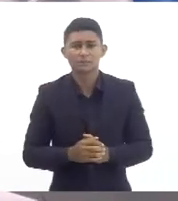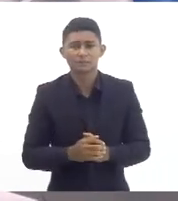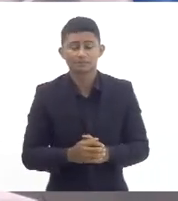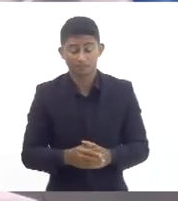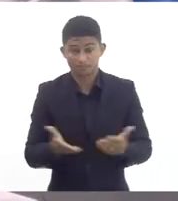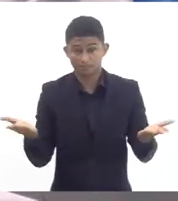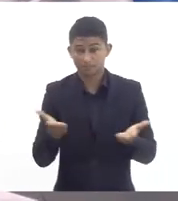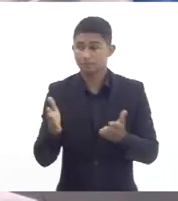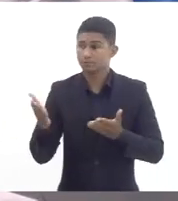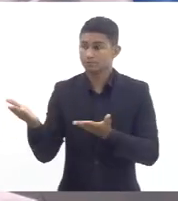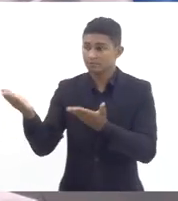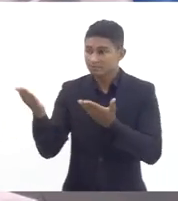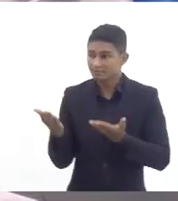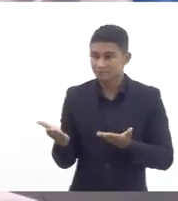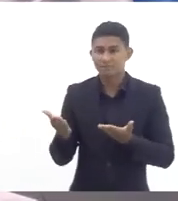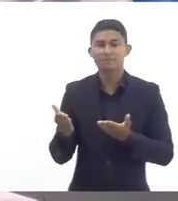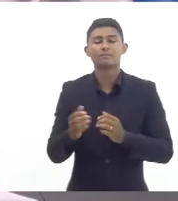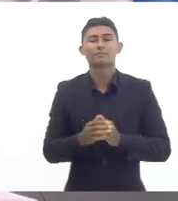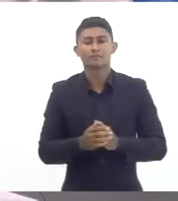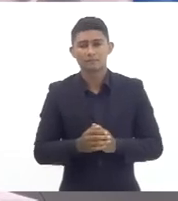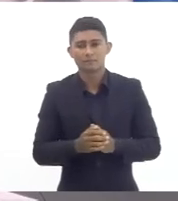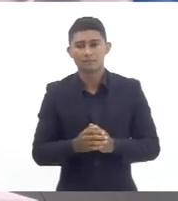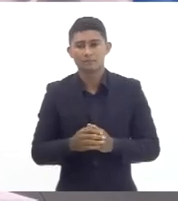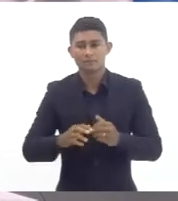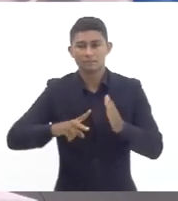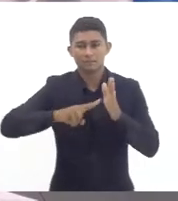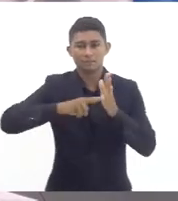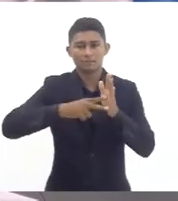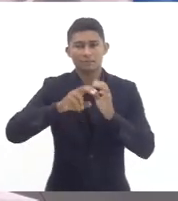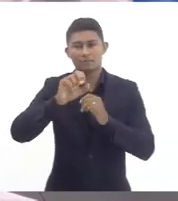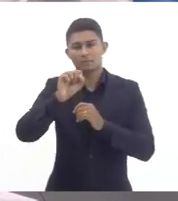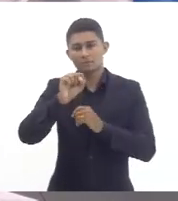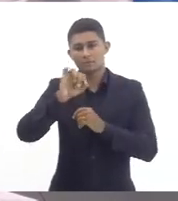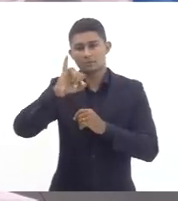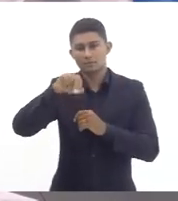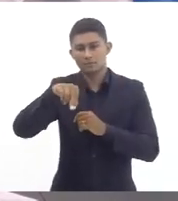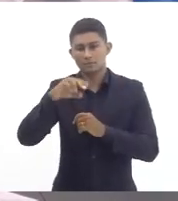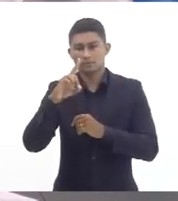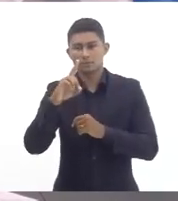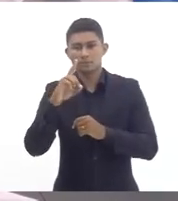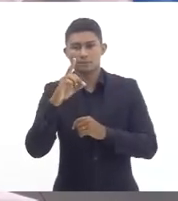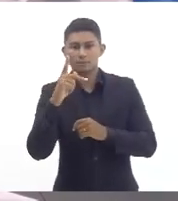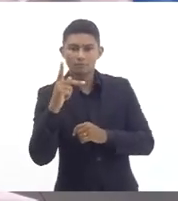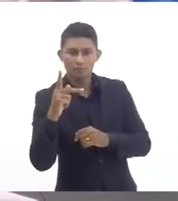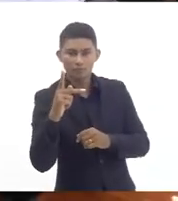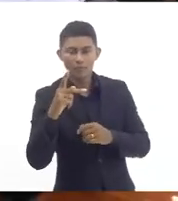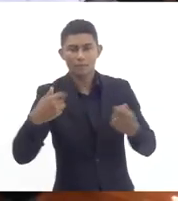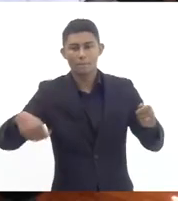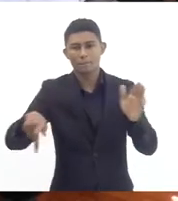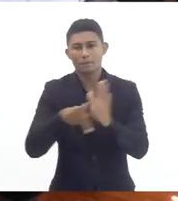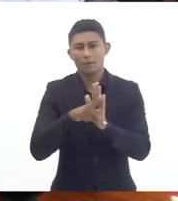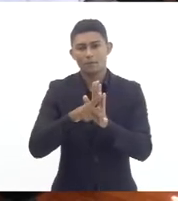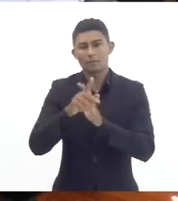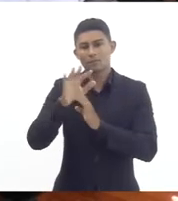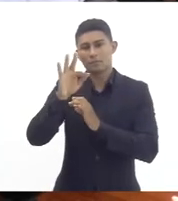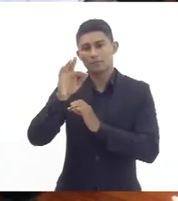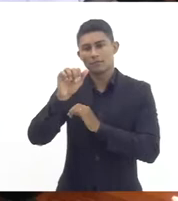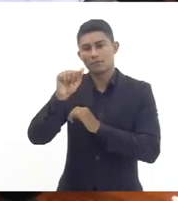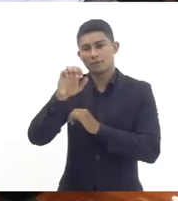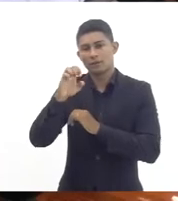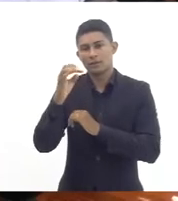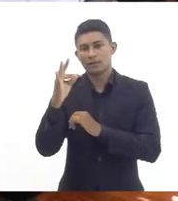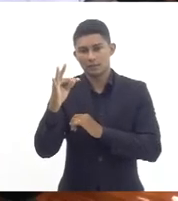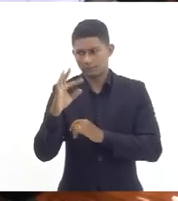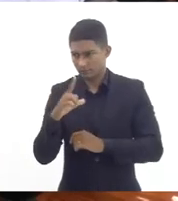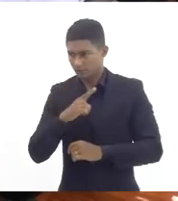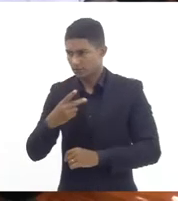gostaria então de chamar para fazer uso da palavra o CINDP Faietec tem algum representante do CINDP Faietec aqui na audiência online ou presencial